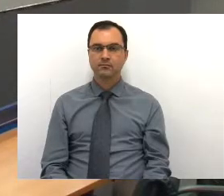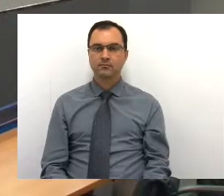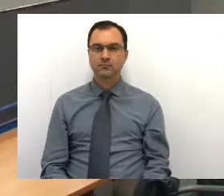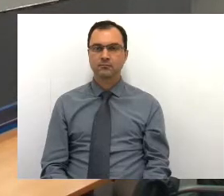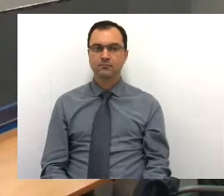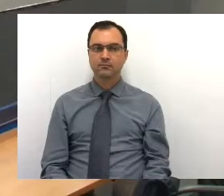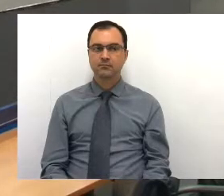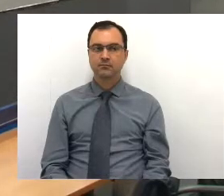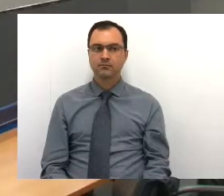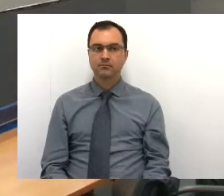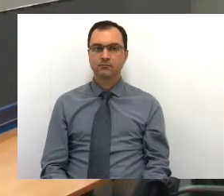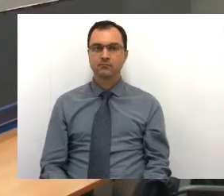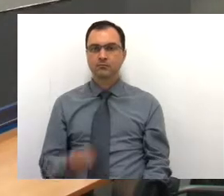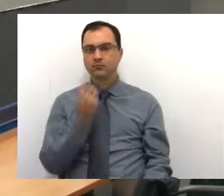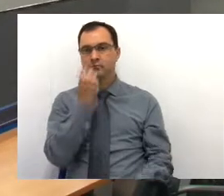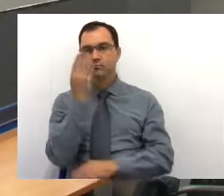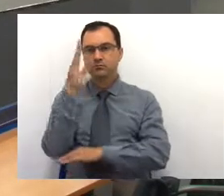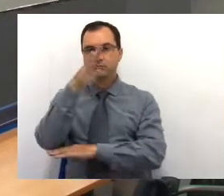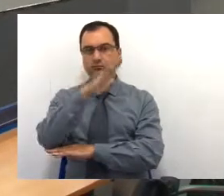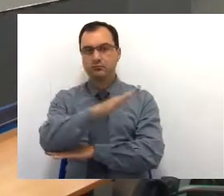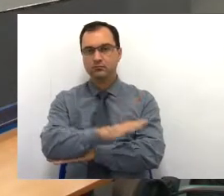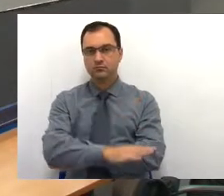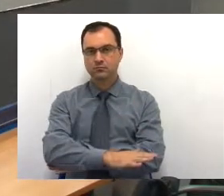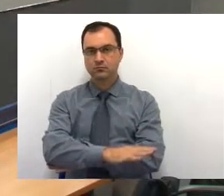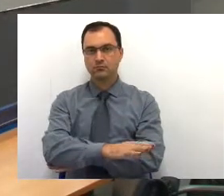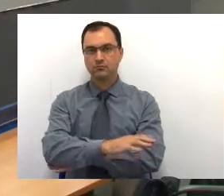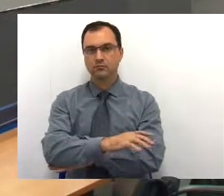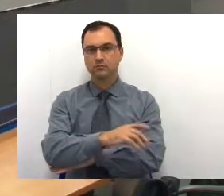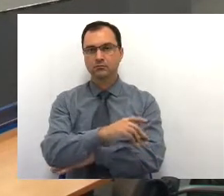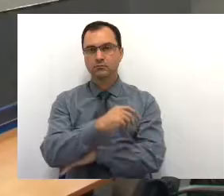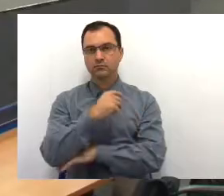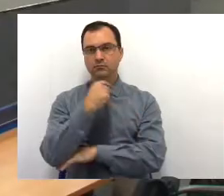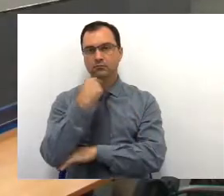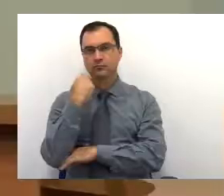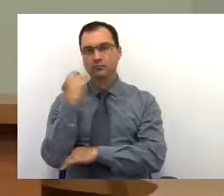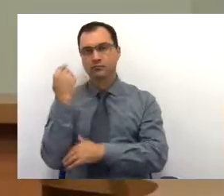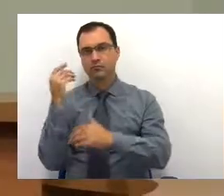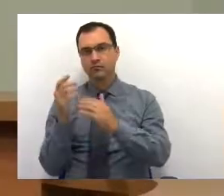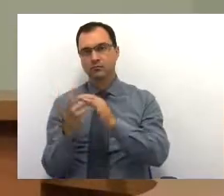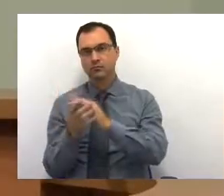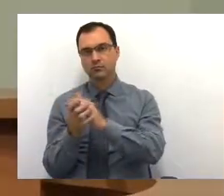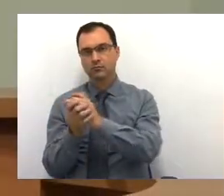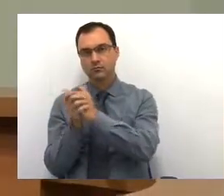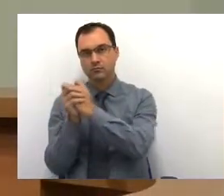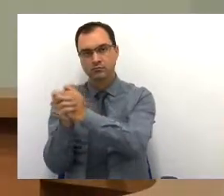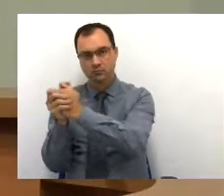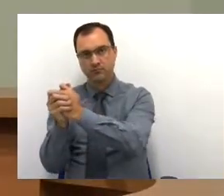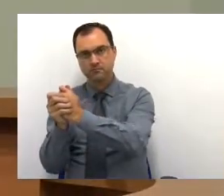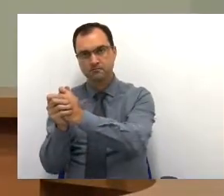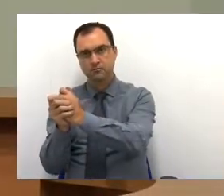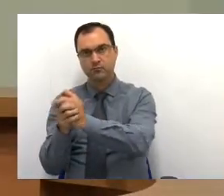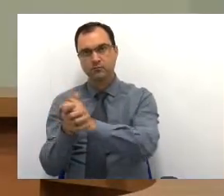Soberman, boa tarde. Todos, democraticamente, sintam-se saudados.